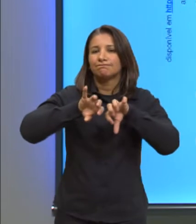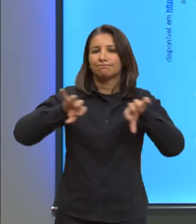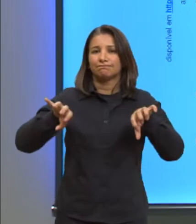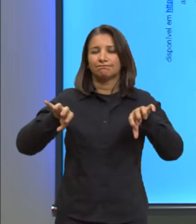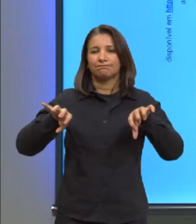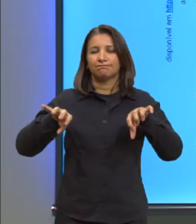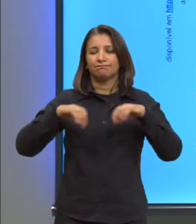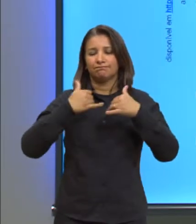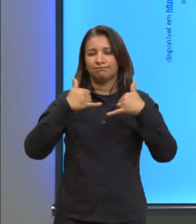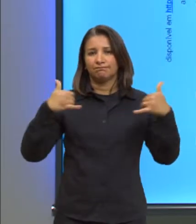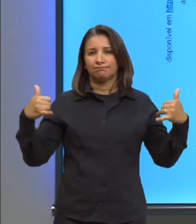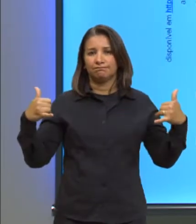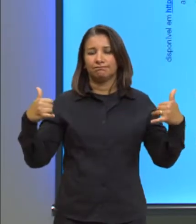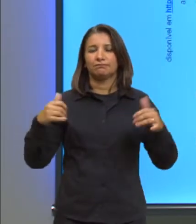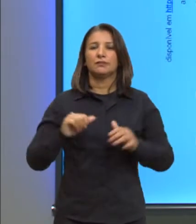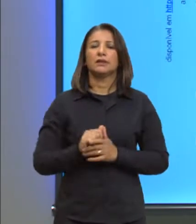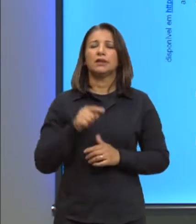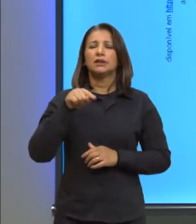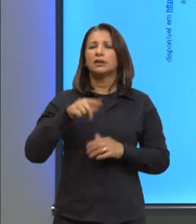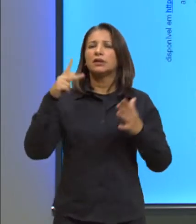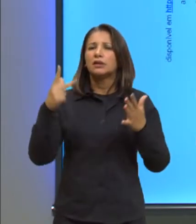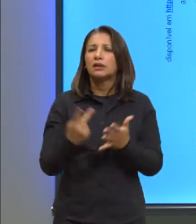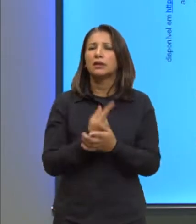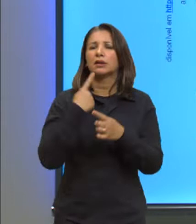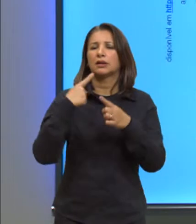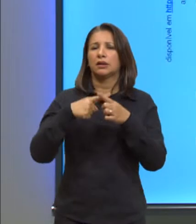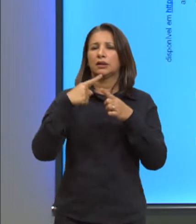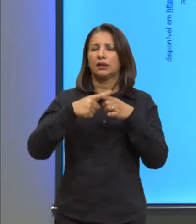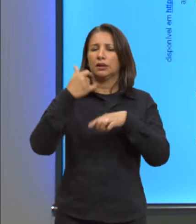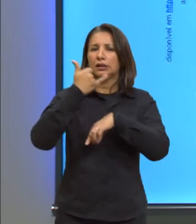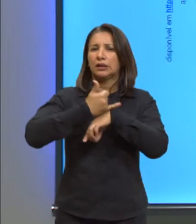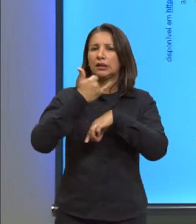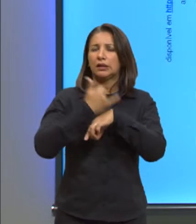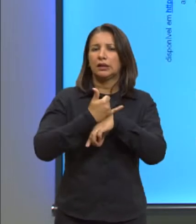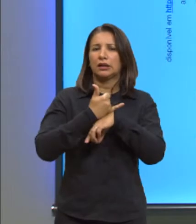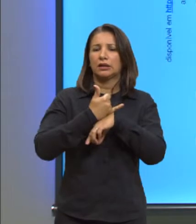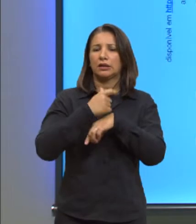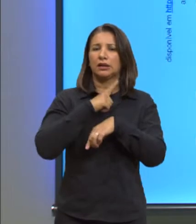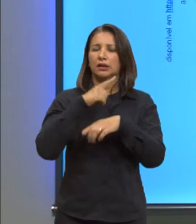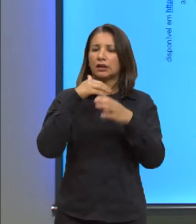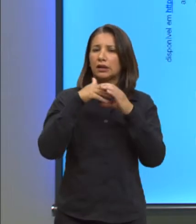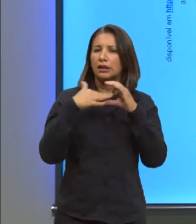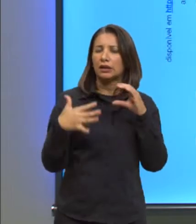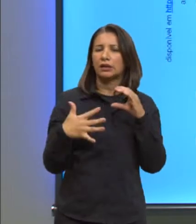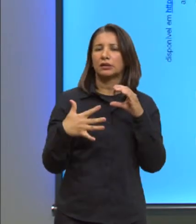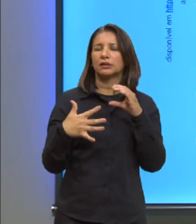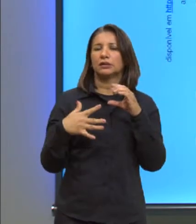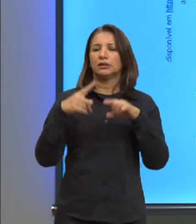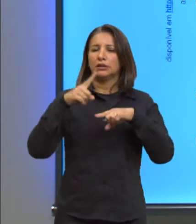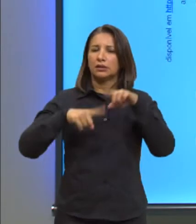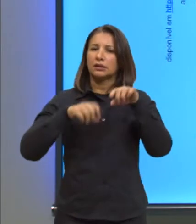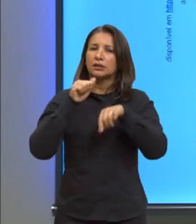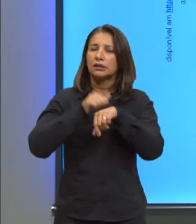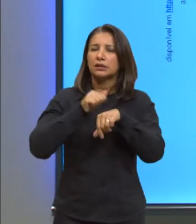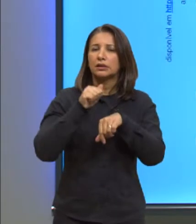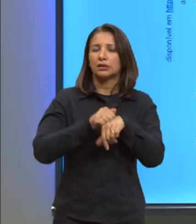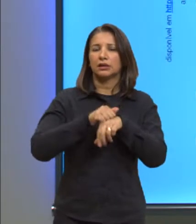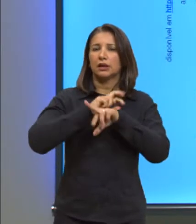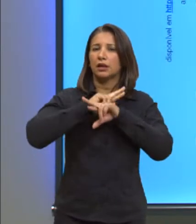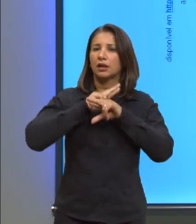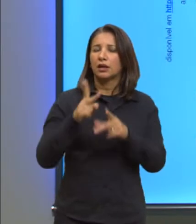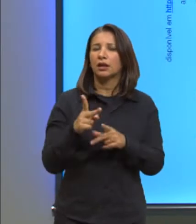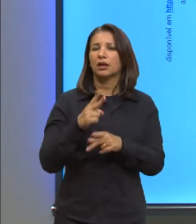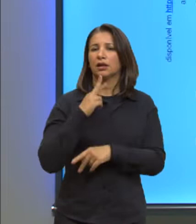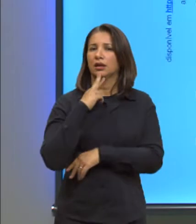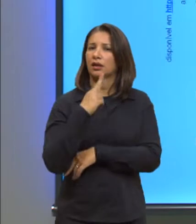passar? Isso ocorre porque os metais da lâmina possuem uma característica física, cuja resposta é diferente